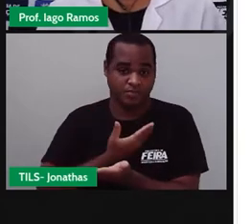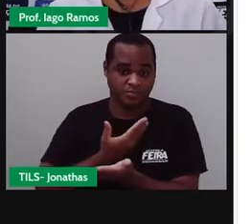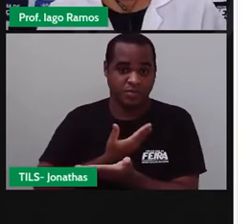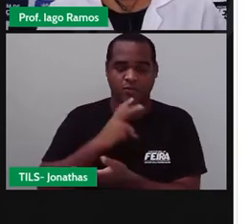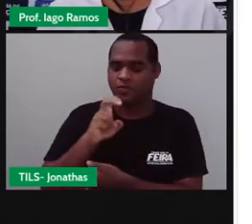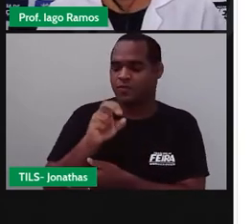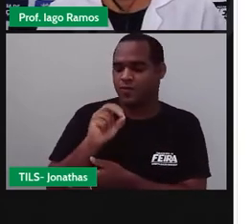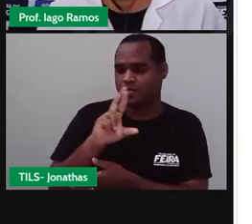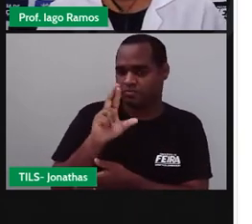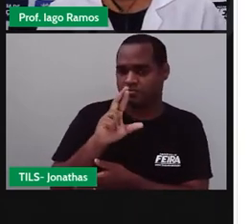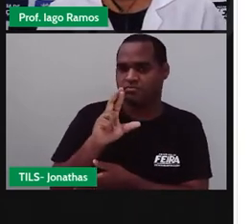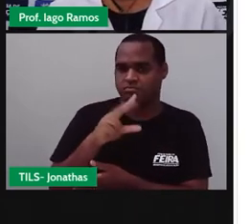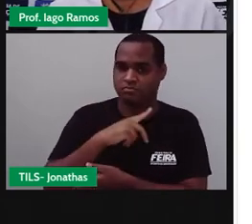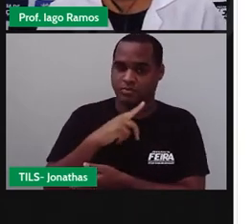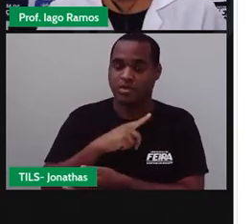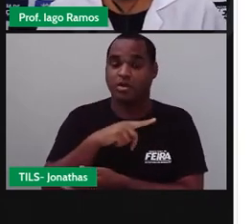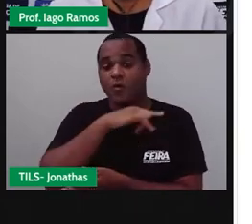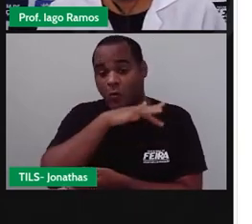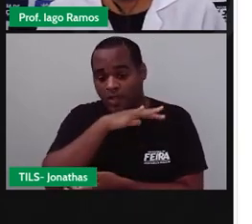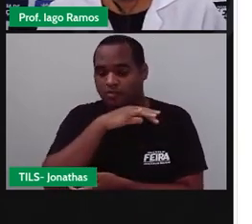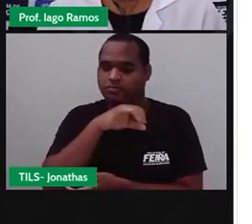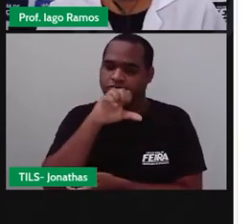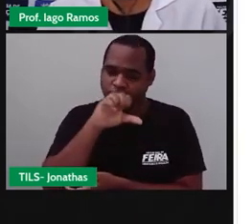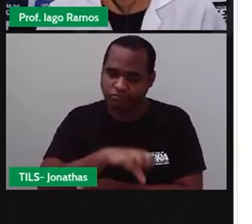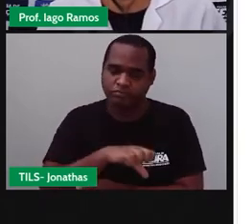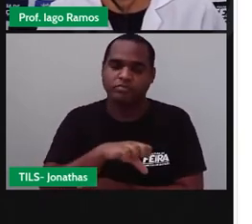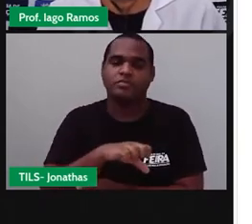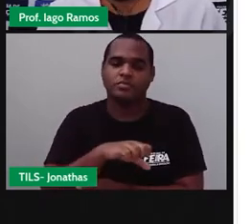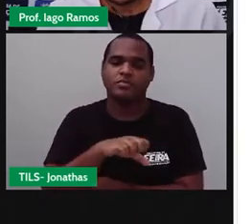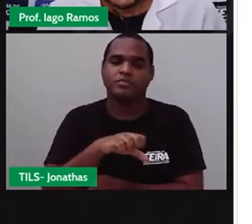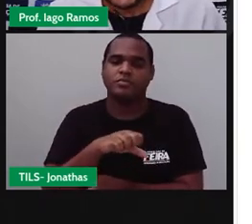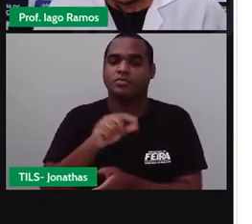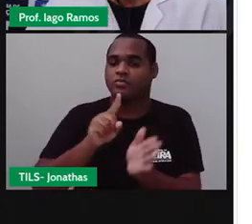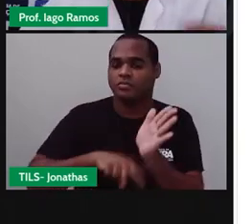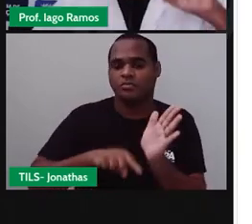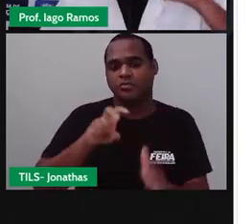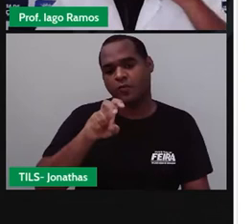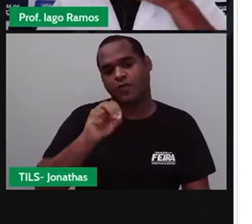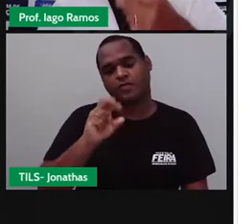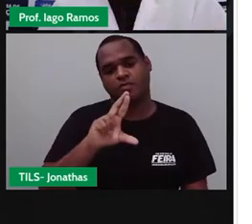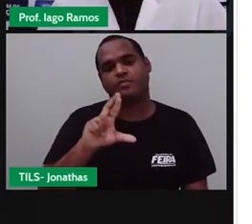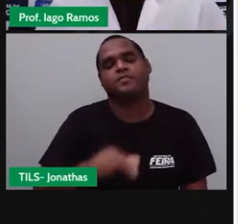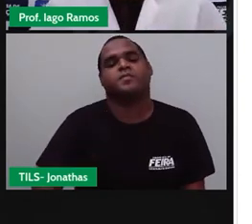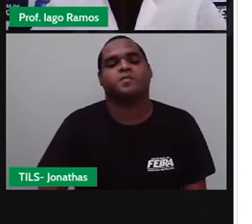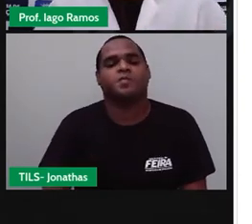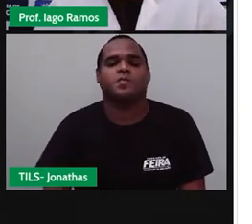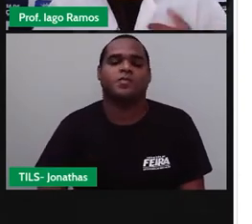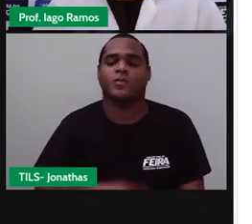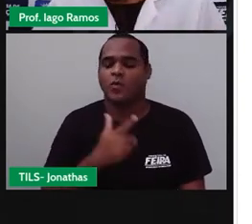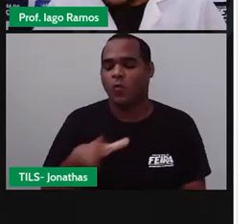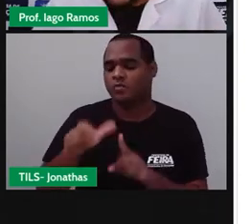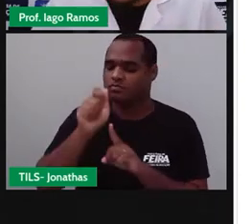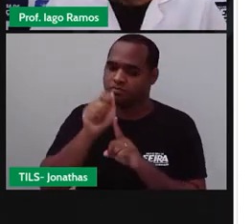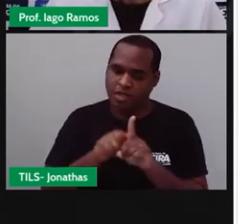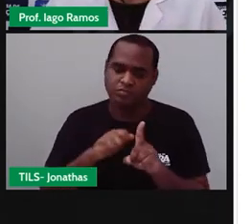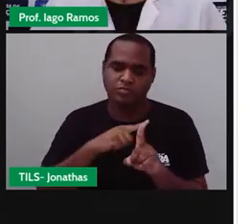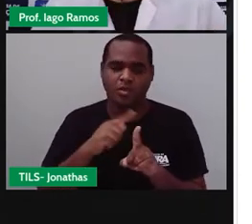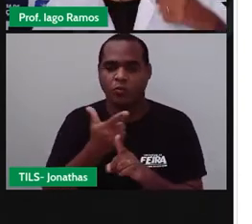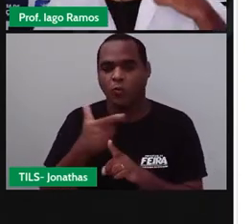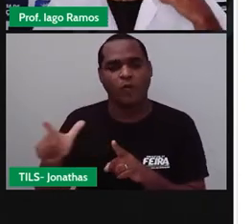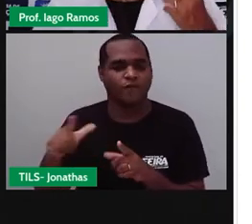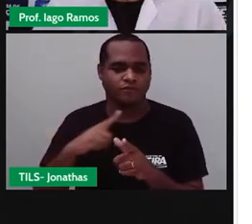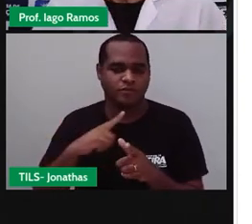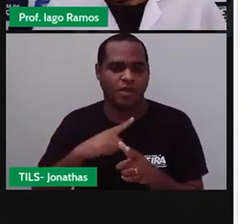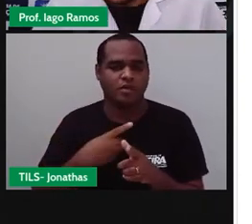reais. Devendo. Coisa ruim, coisa negativa, número negativo. Só que no próximo mês eu fui lá de novo e